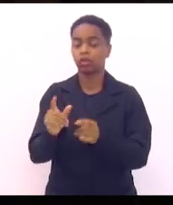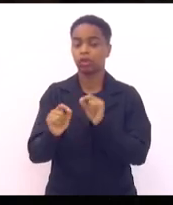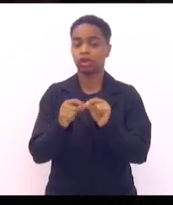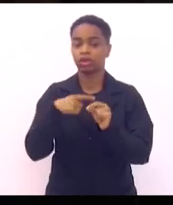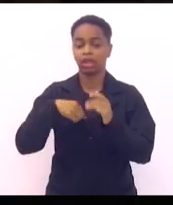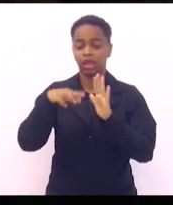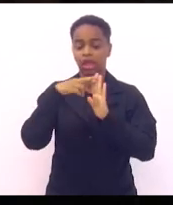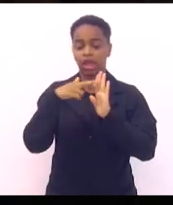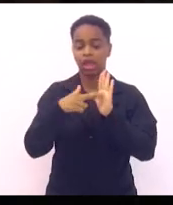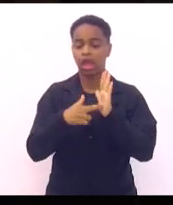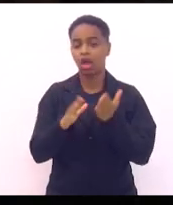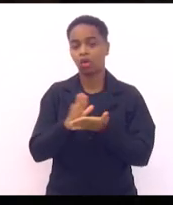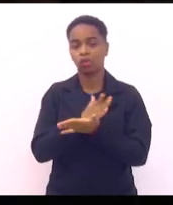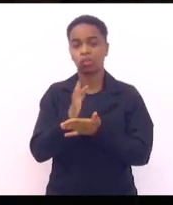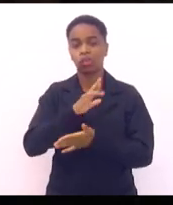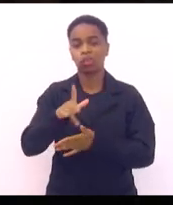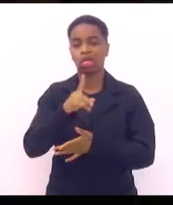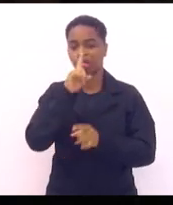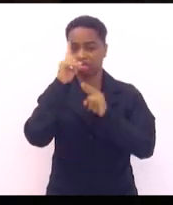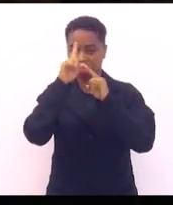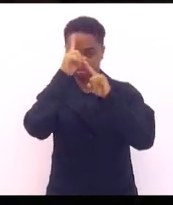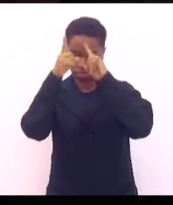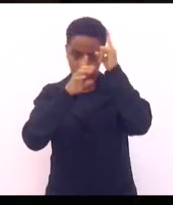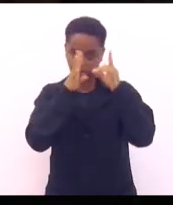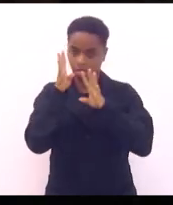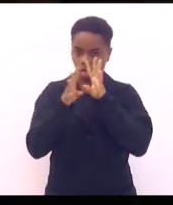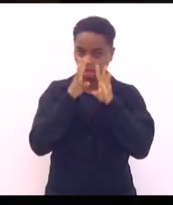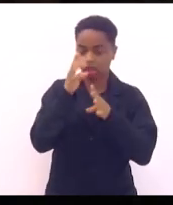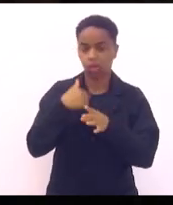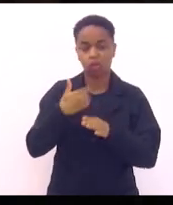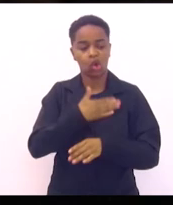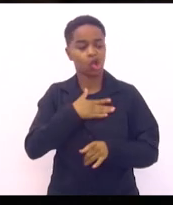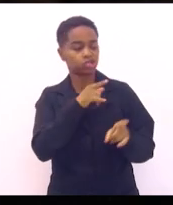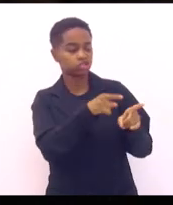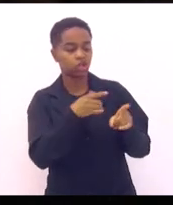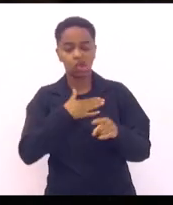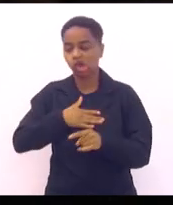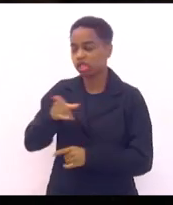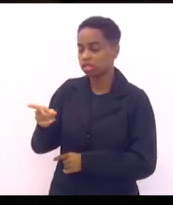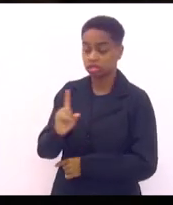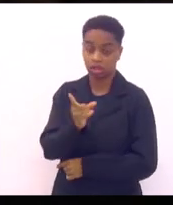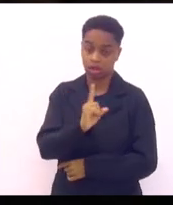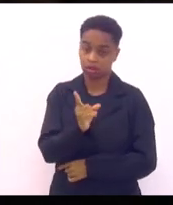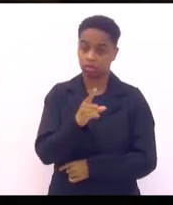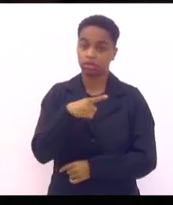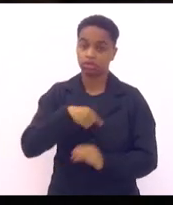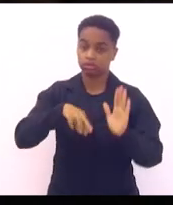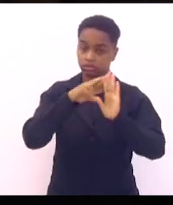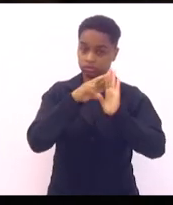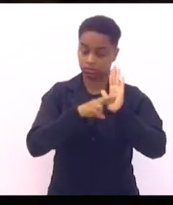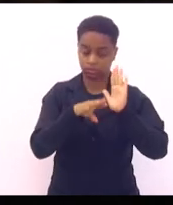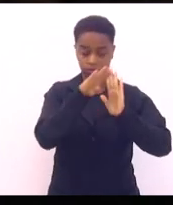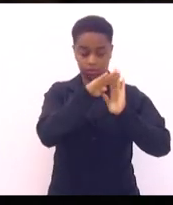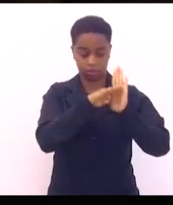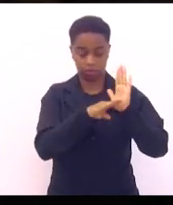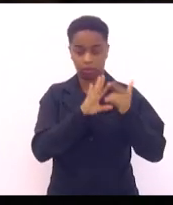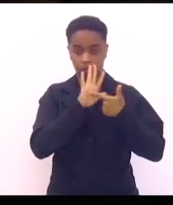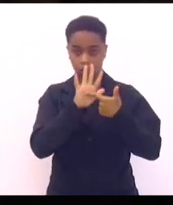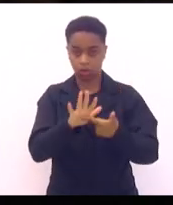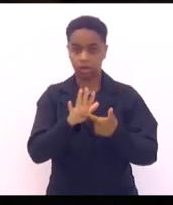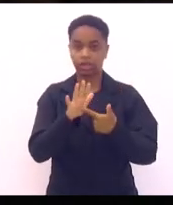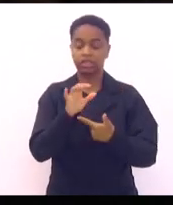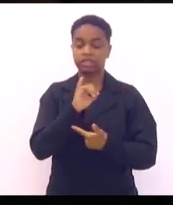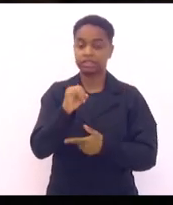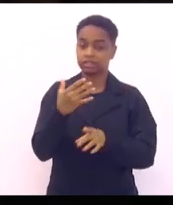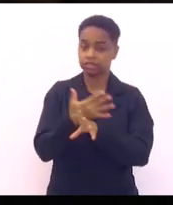critério e não fica politizado. Que eu gosto de fulano, eu gosto de ciclano, não. A gente vai instituir realmente aquele município